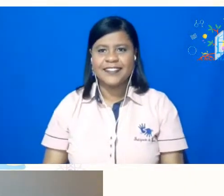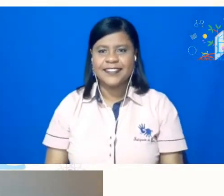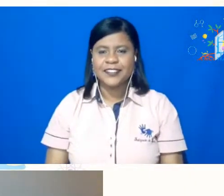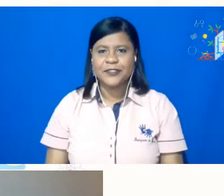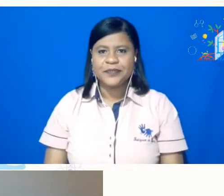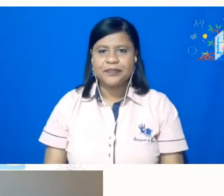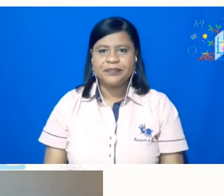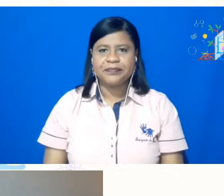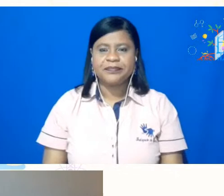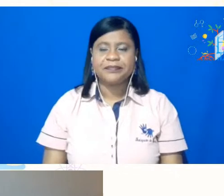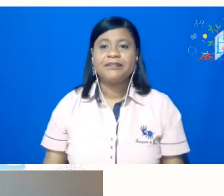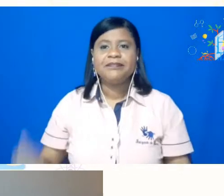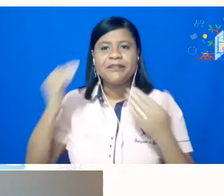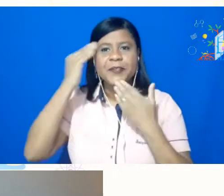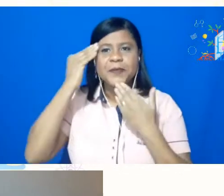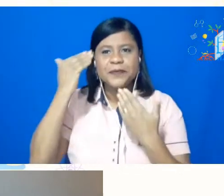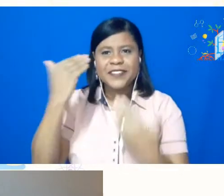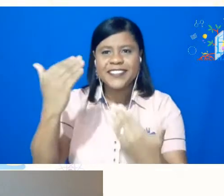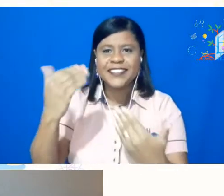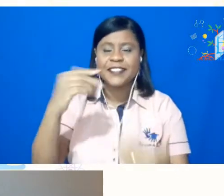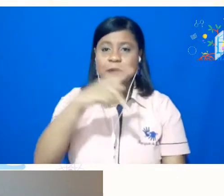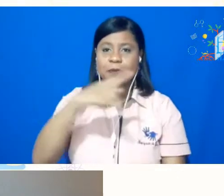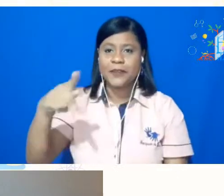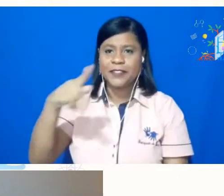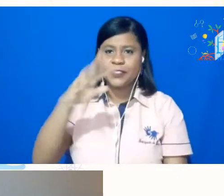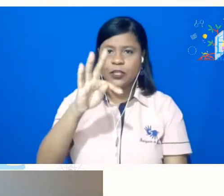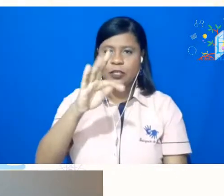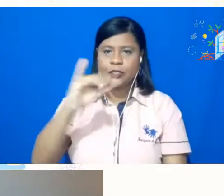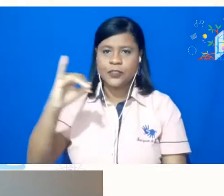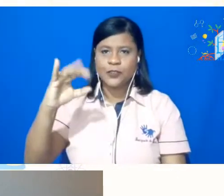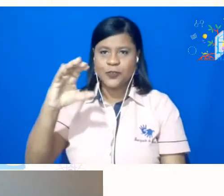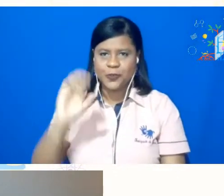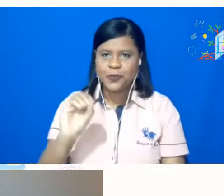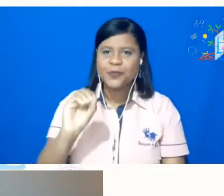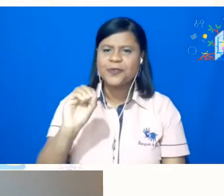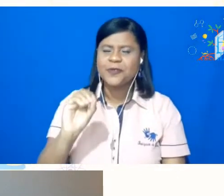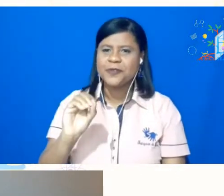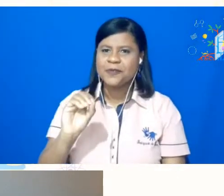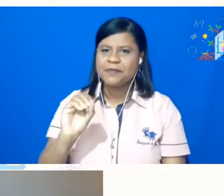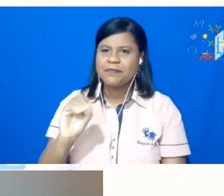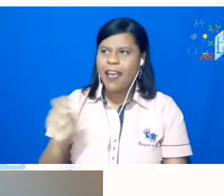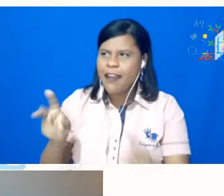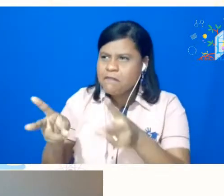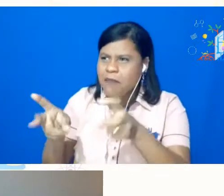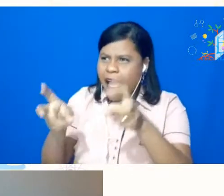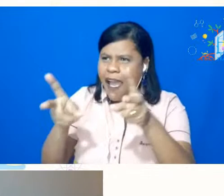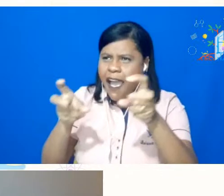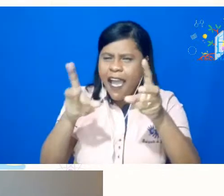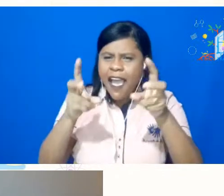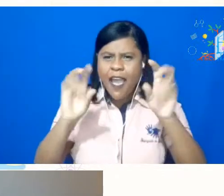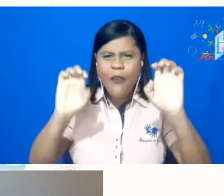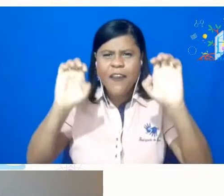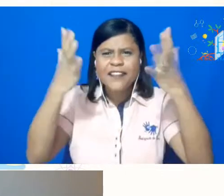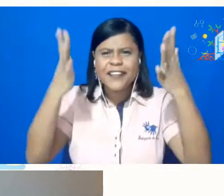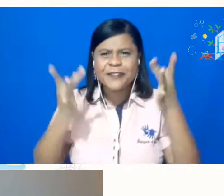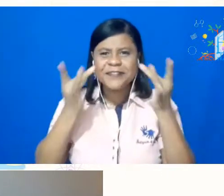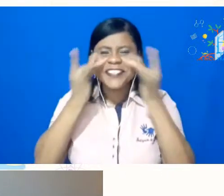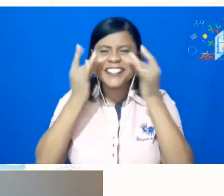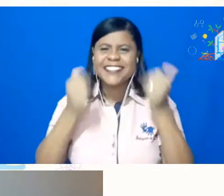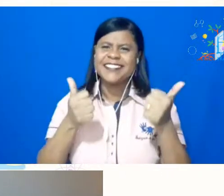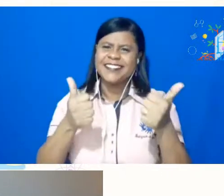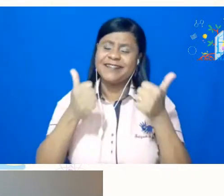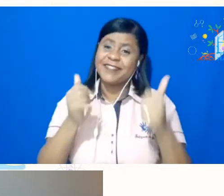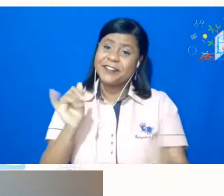Muito obrigada, professor Tico, muito bom ver esses eventos presenciais, né? Infelizmente, esse ano